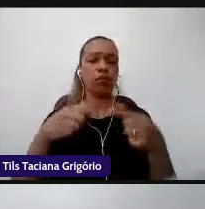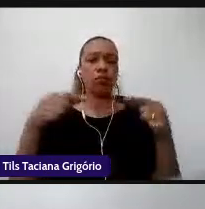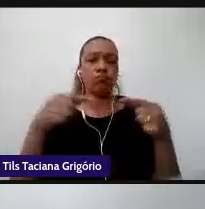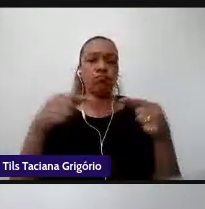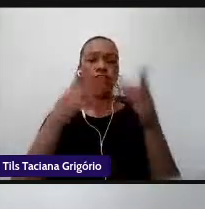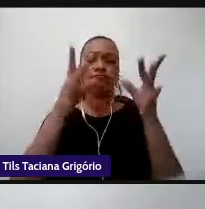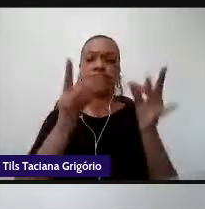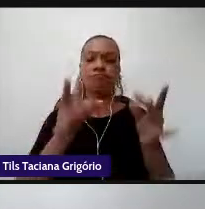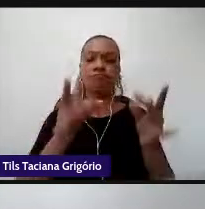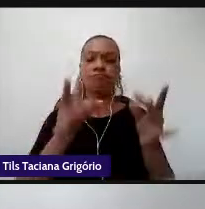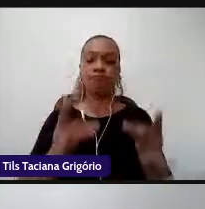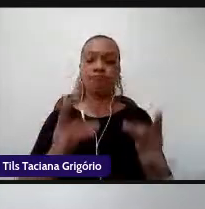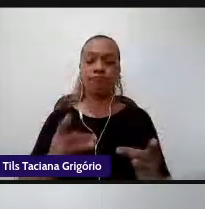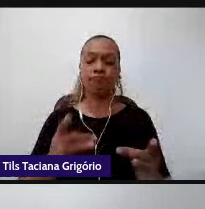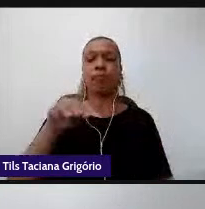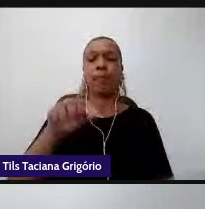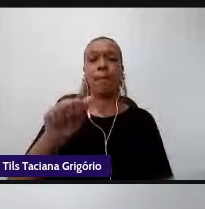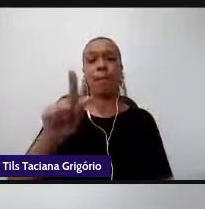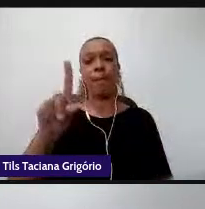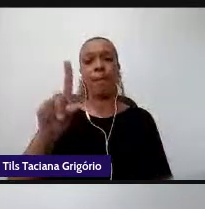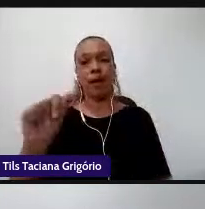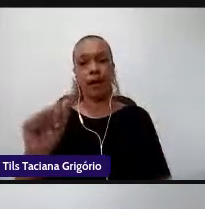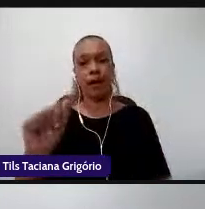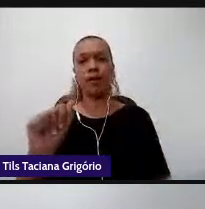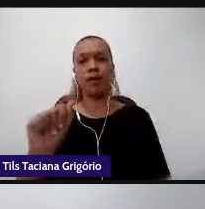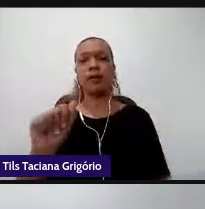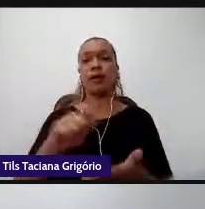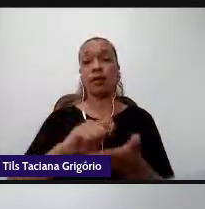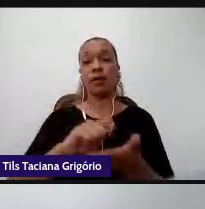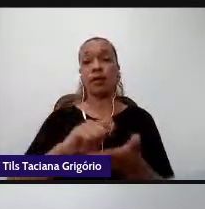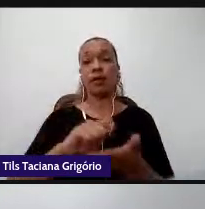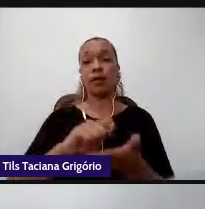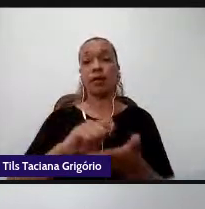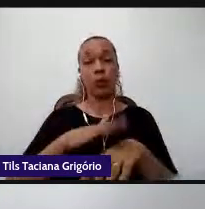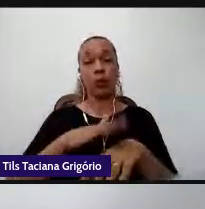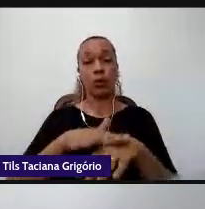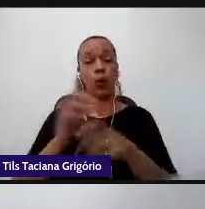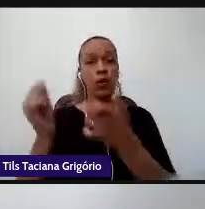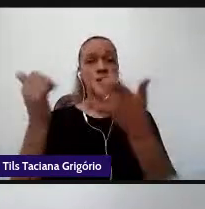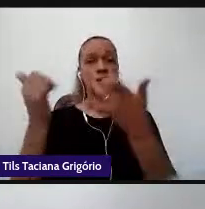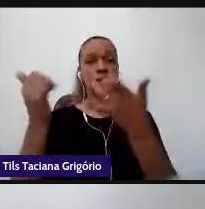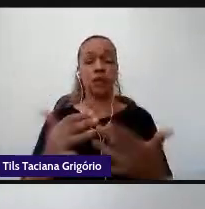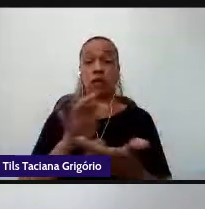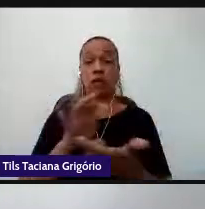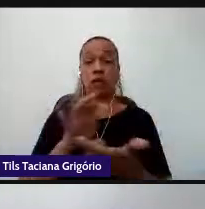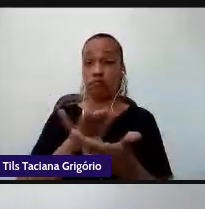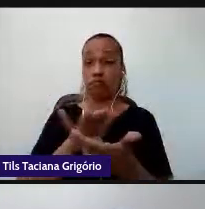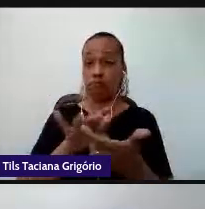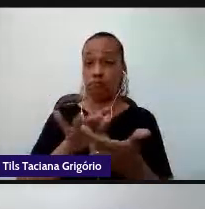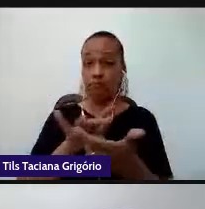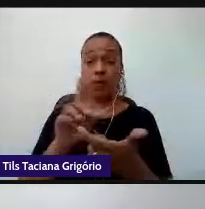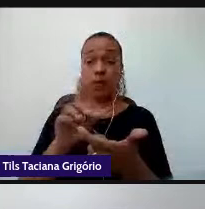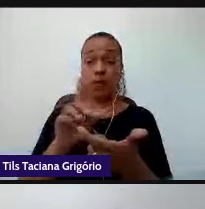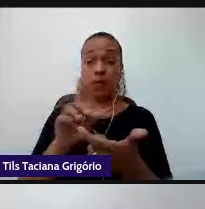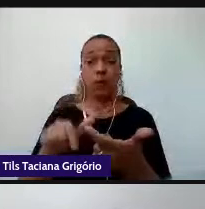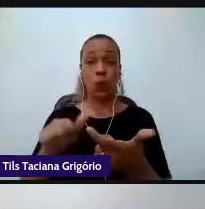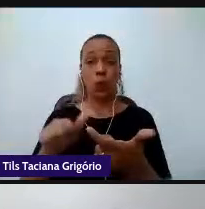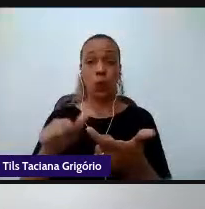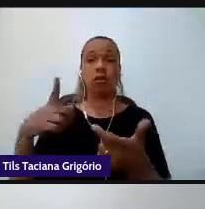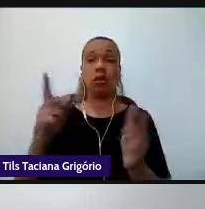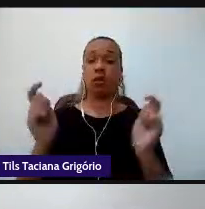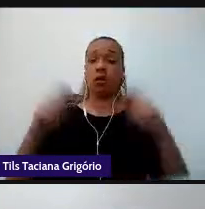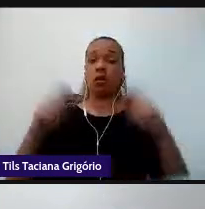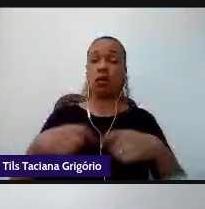do letramento, ela diz que o letramento é o estado ou condição de quem não apenas sabe ler e escrever, mas ele cultiva e exerce as